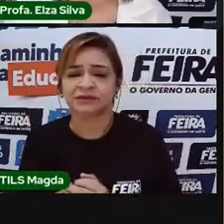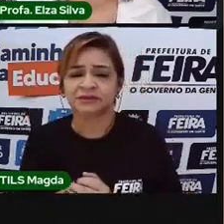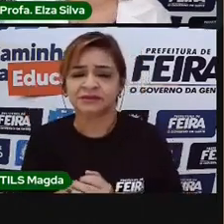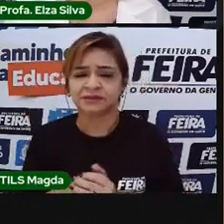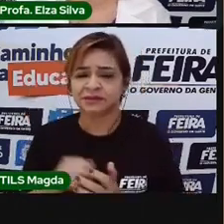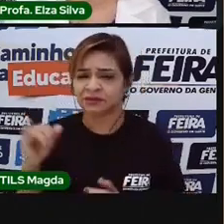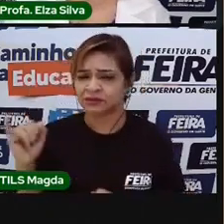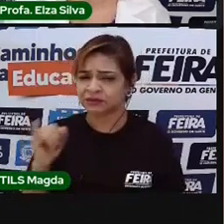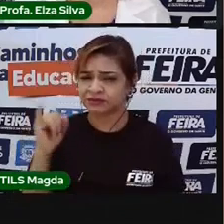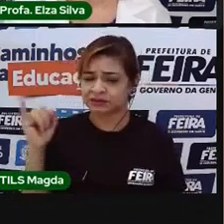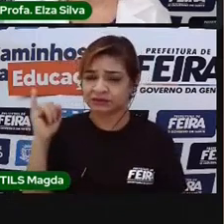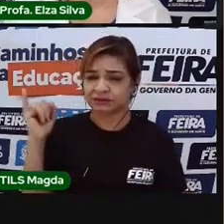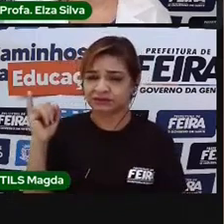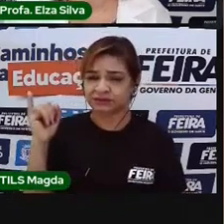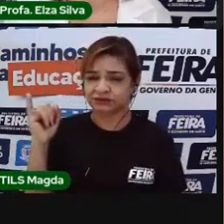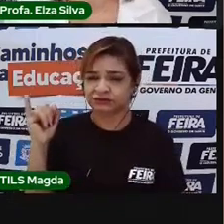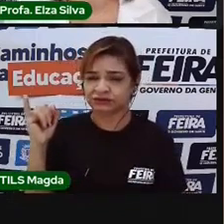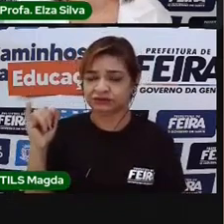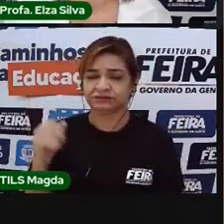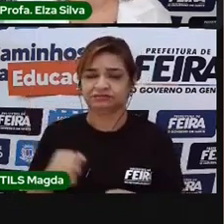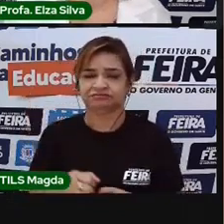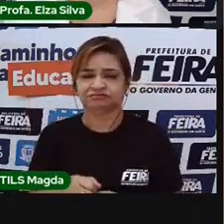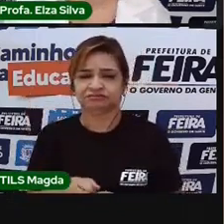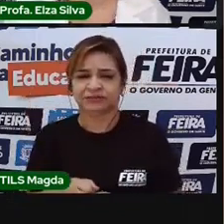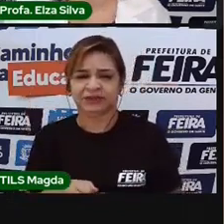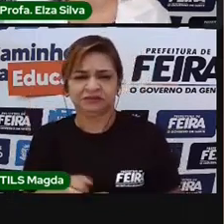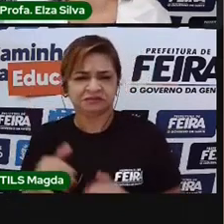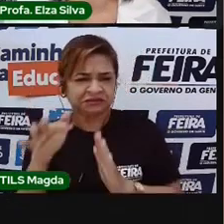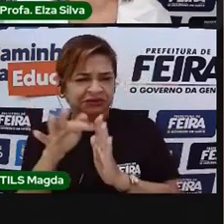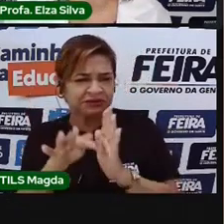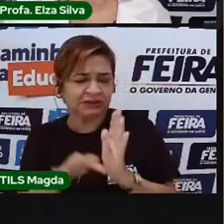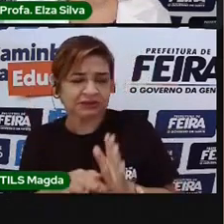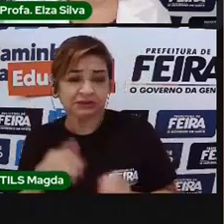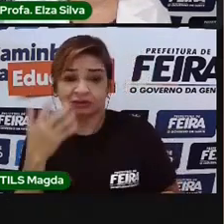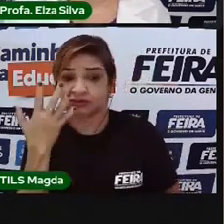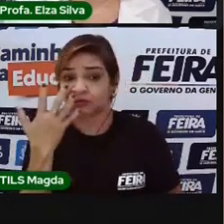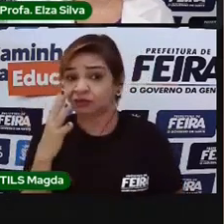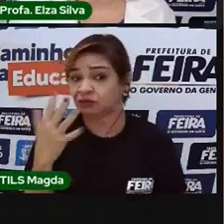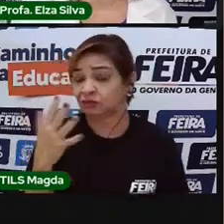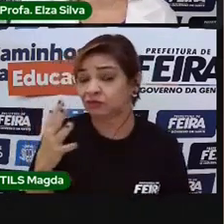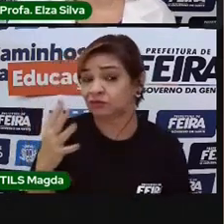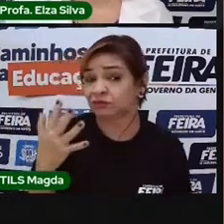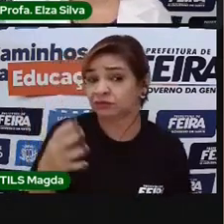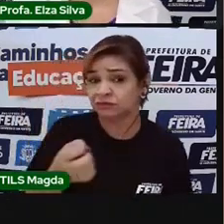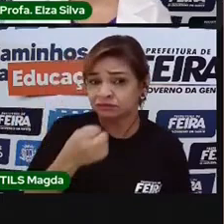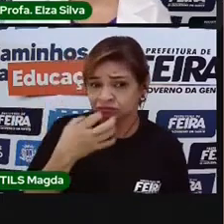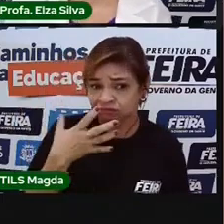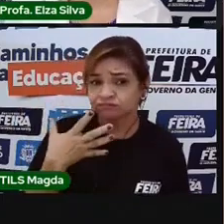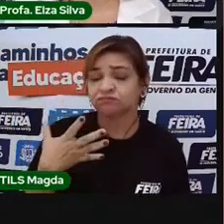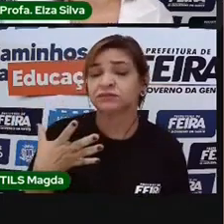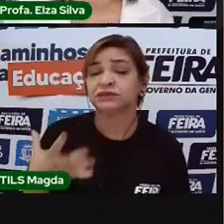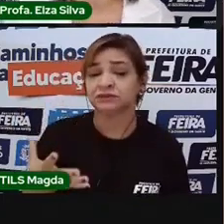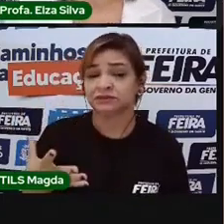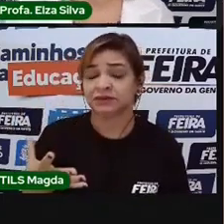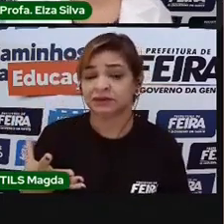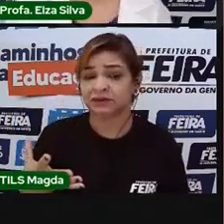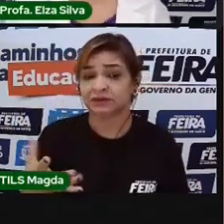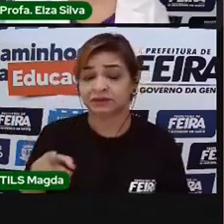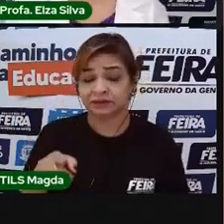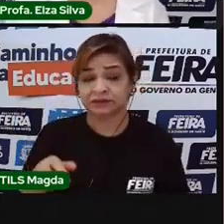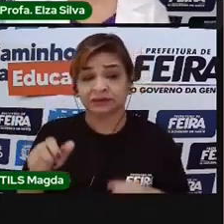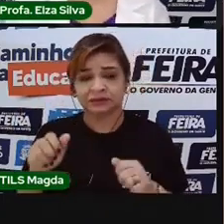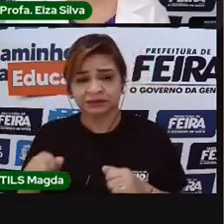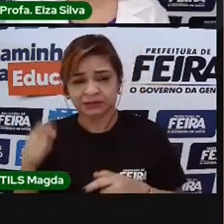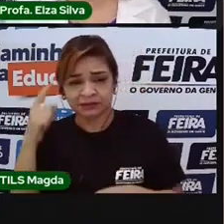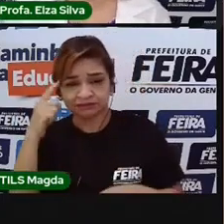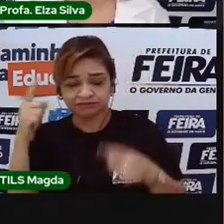maravilhosos, textos criativos, coloridos, você pode estimular a sua